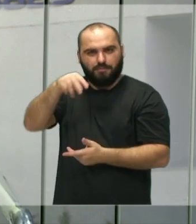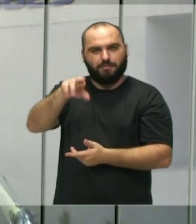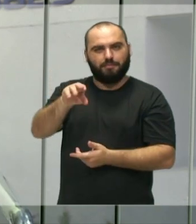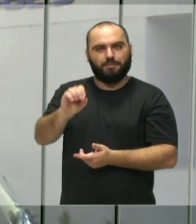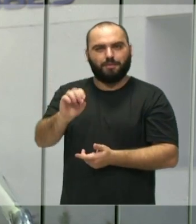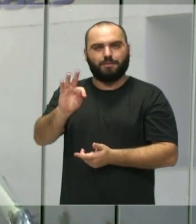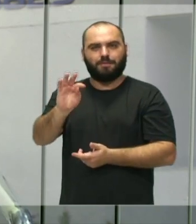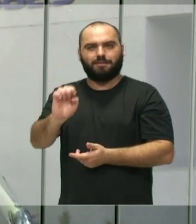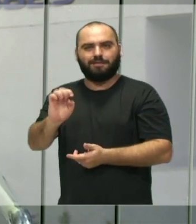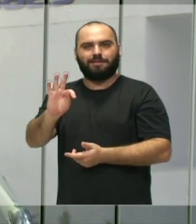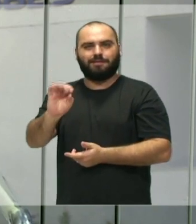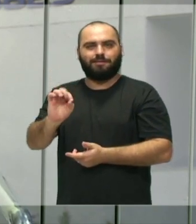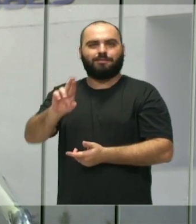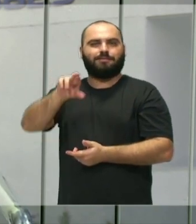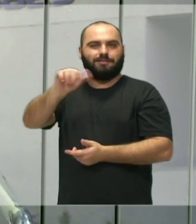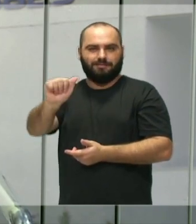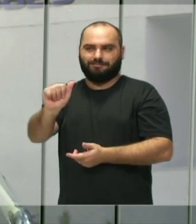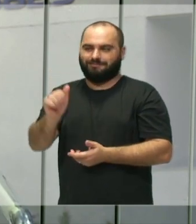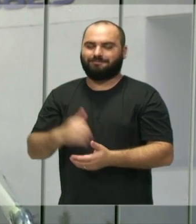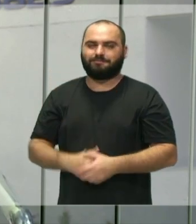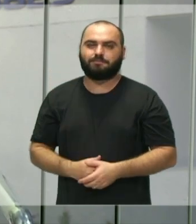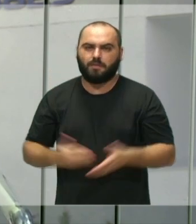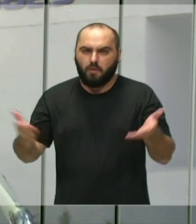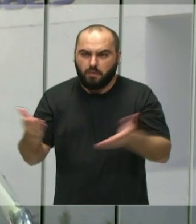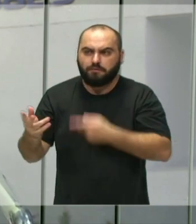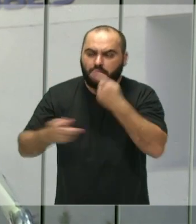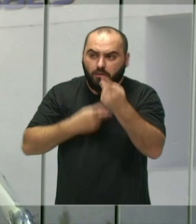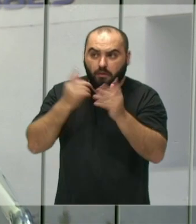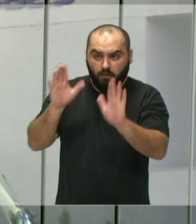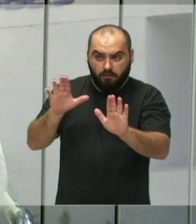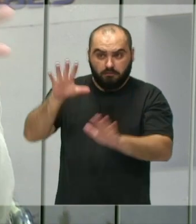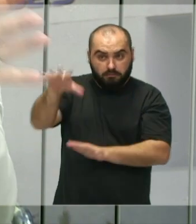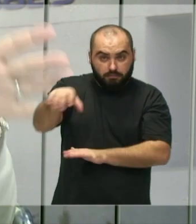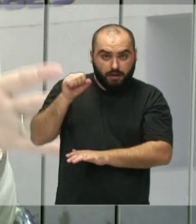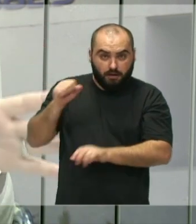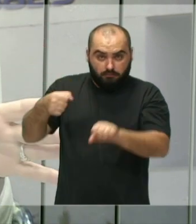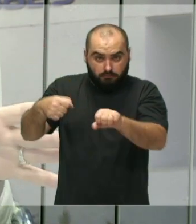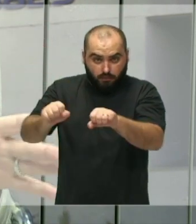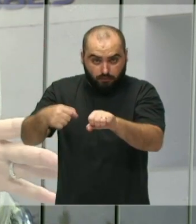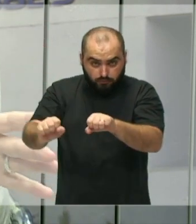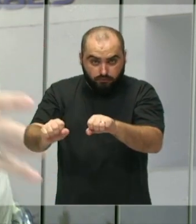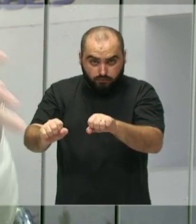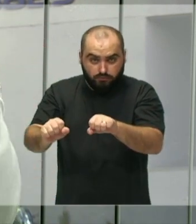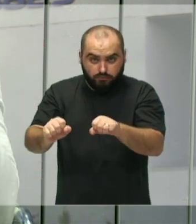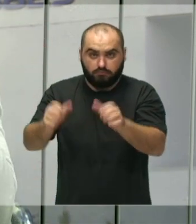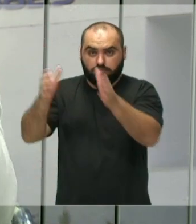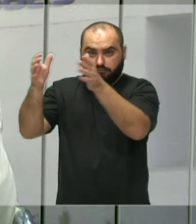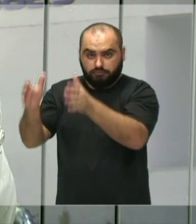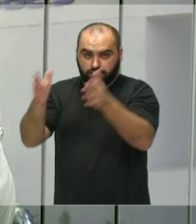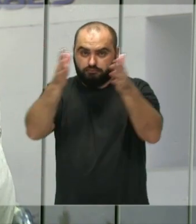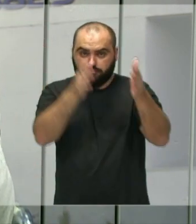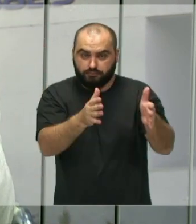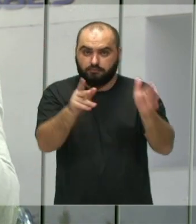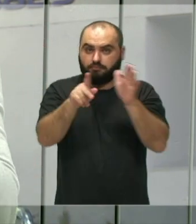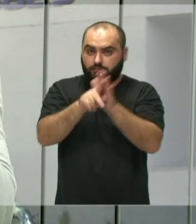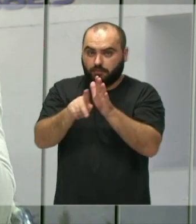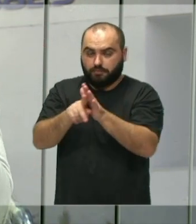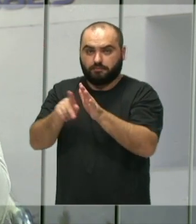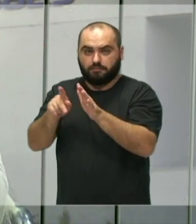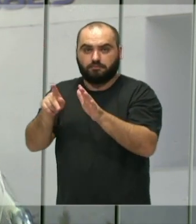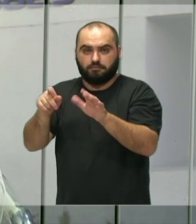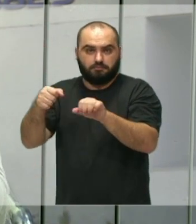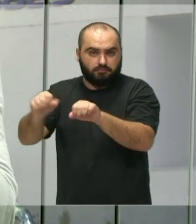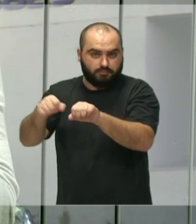cogitado, por exemplo, ah, vamos pegar então o motoboy, a gente coloca duas caixinhas de transporte para carrinho,